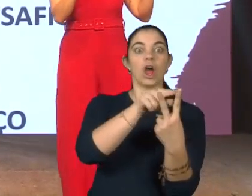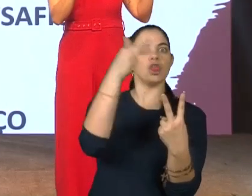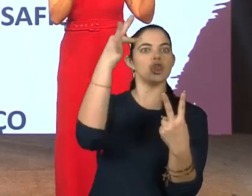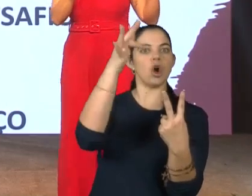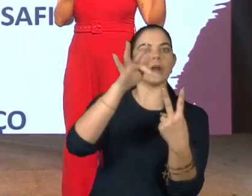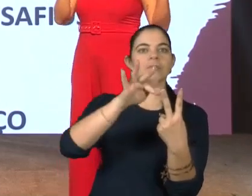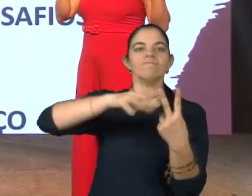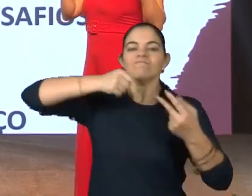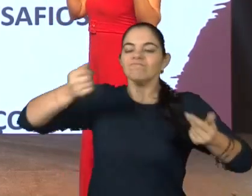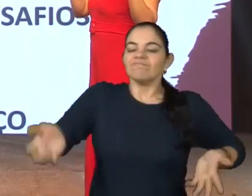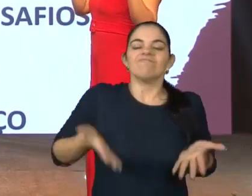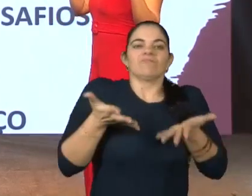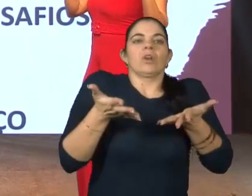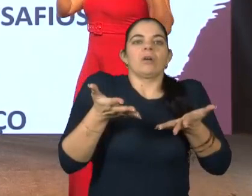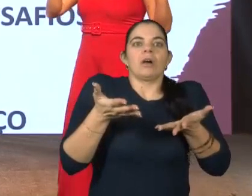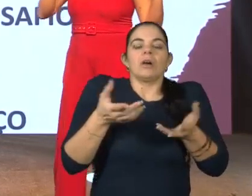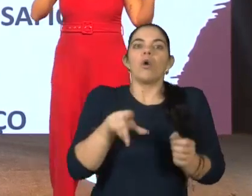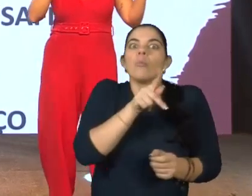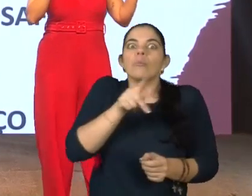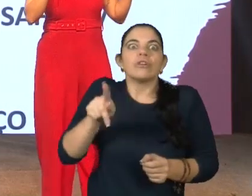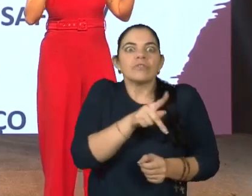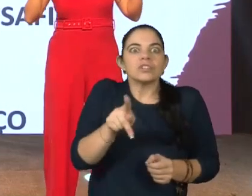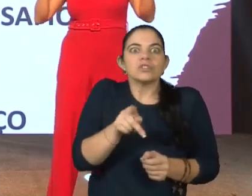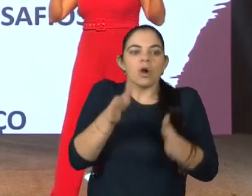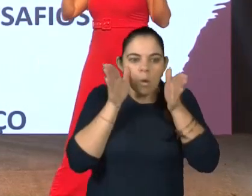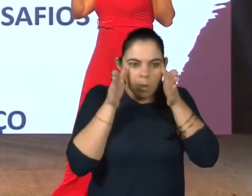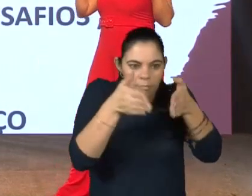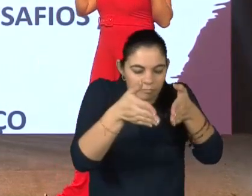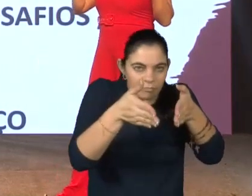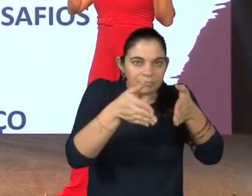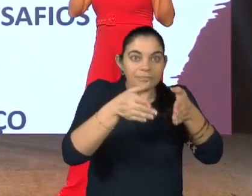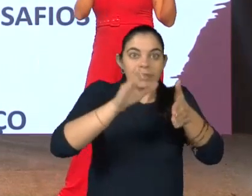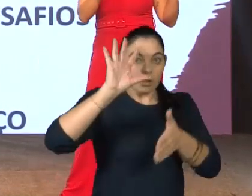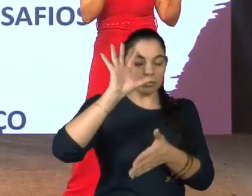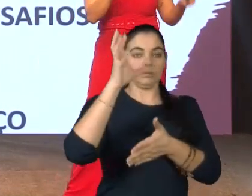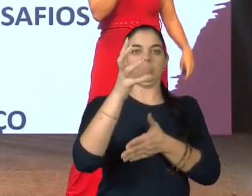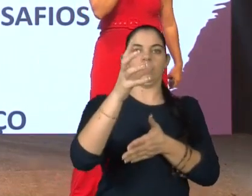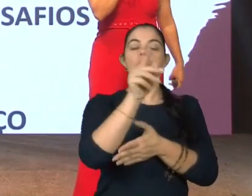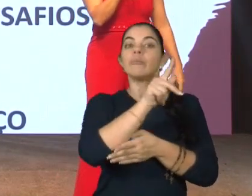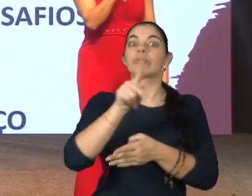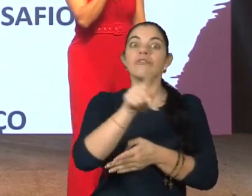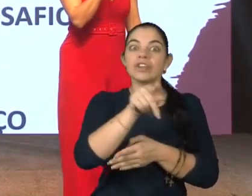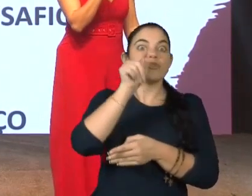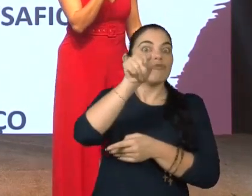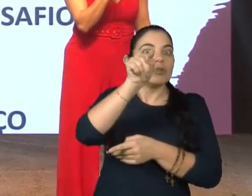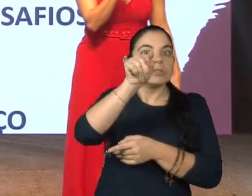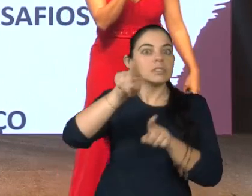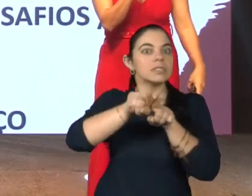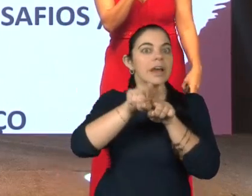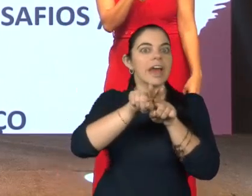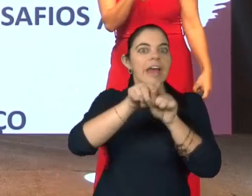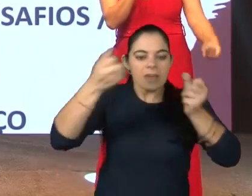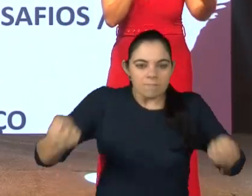ou motivação. O professor, ele teve foco na solução. Professor, você é mola